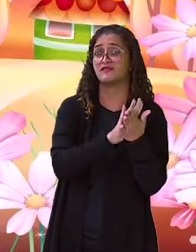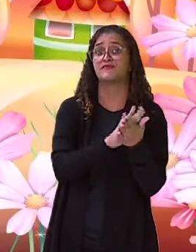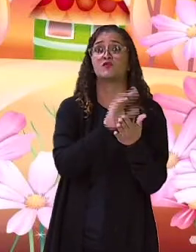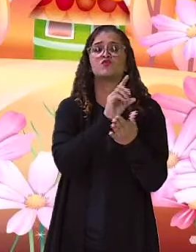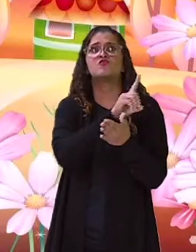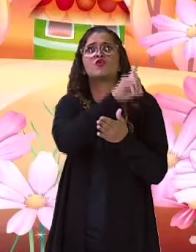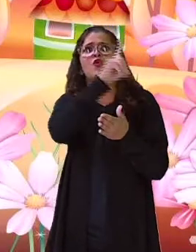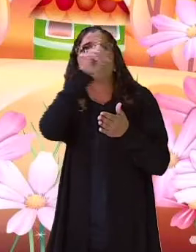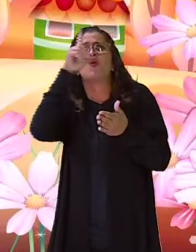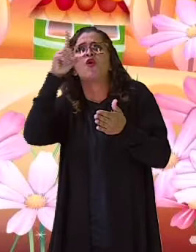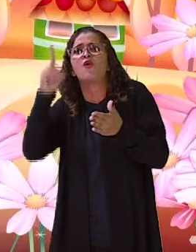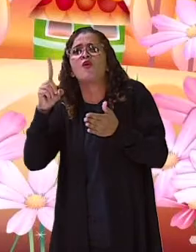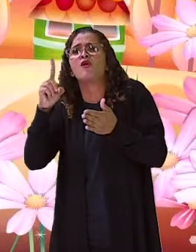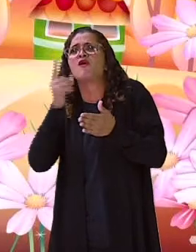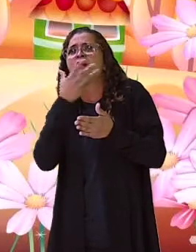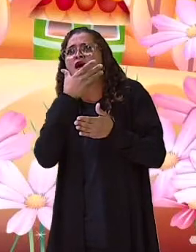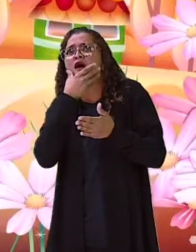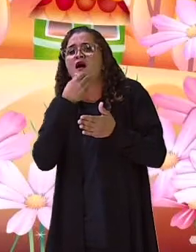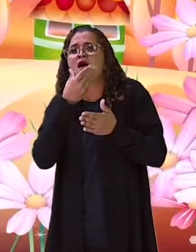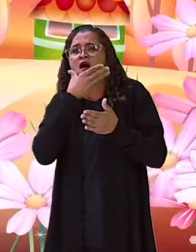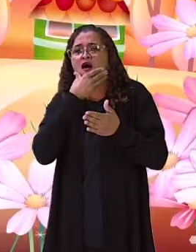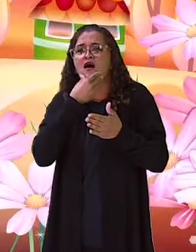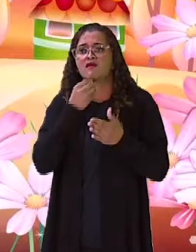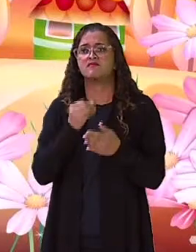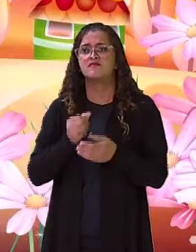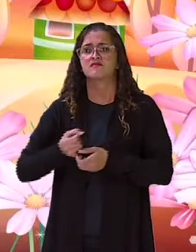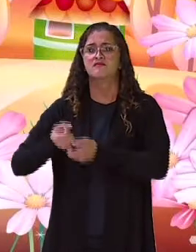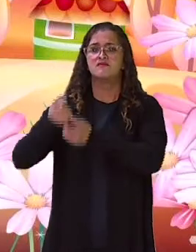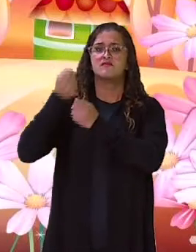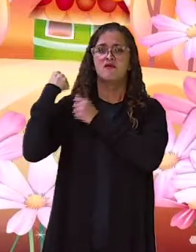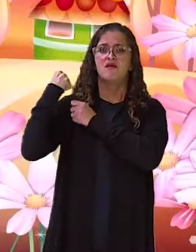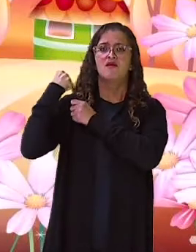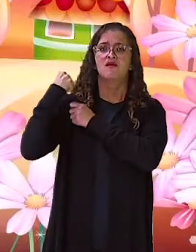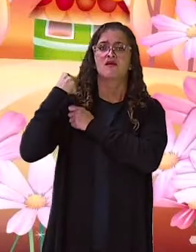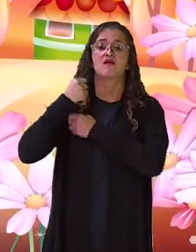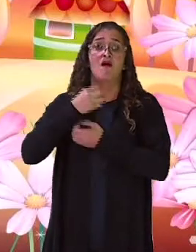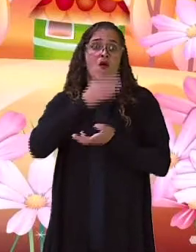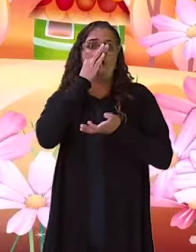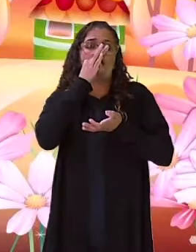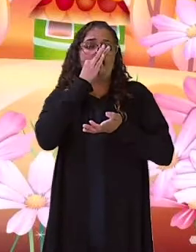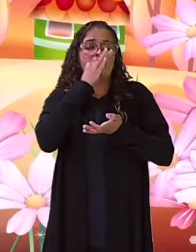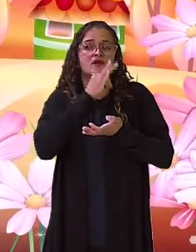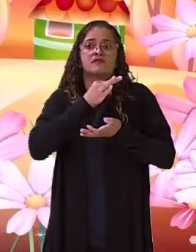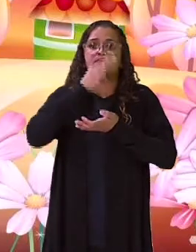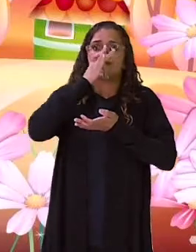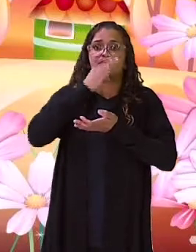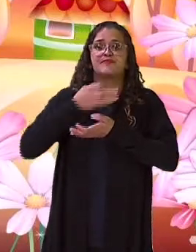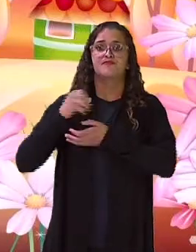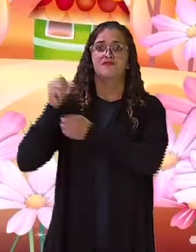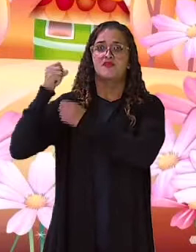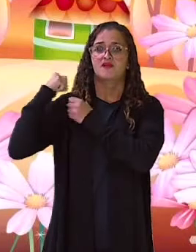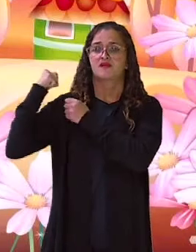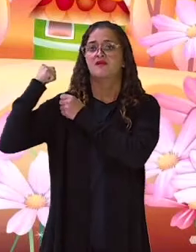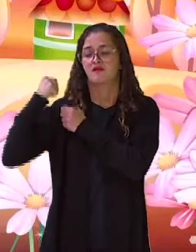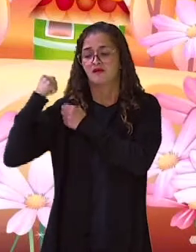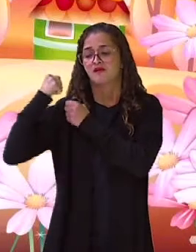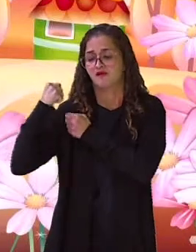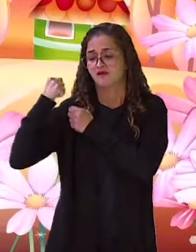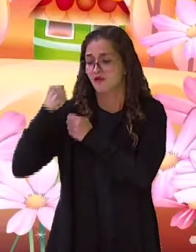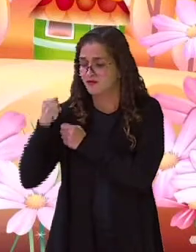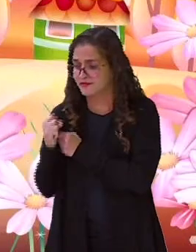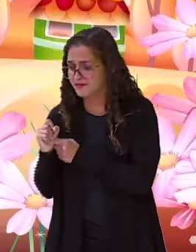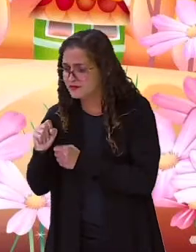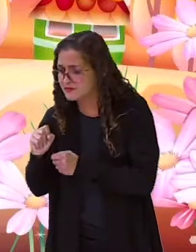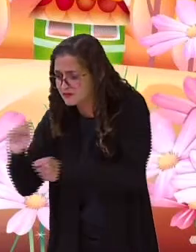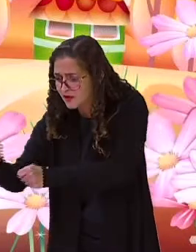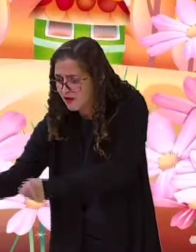estrelas. Tomou seu café preto, pegou a enxada e foi para a roça. Estava capinando.